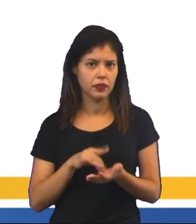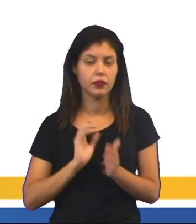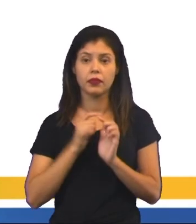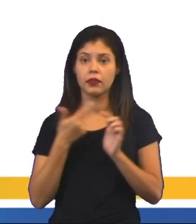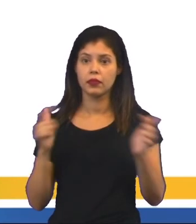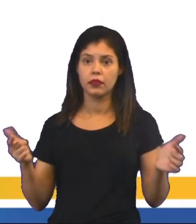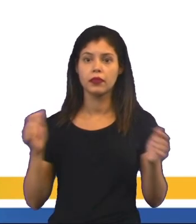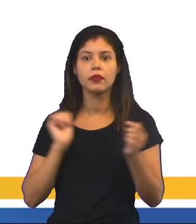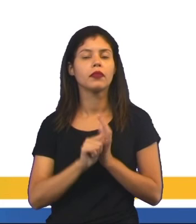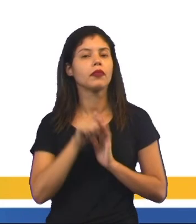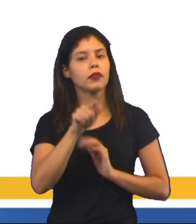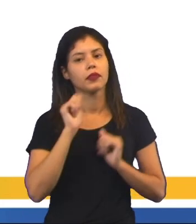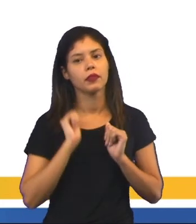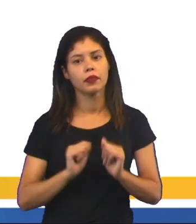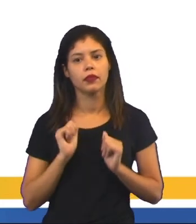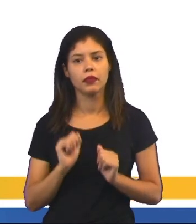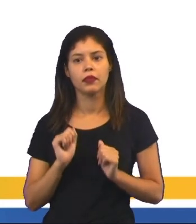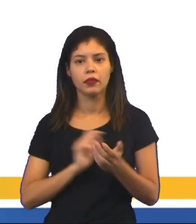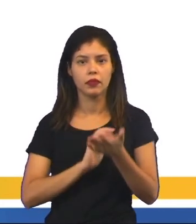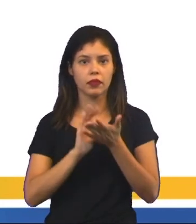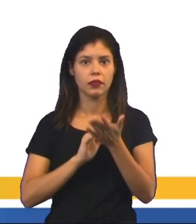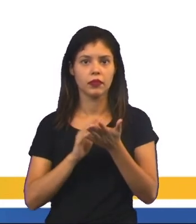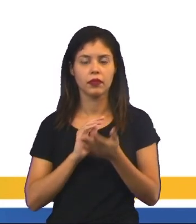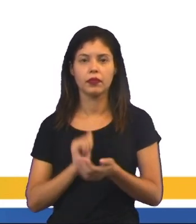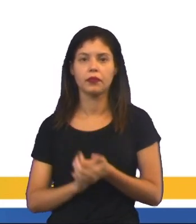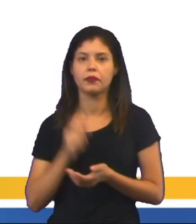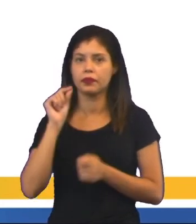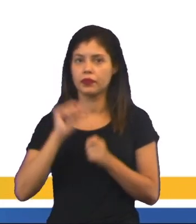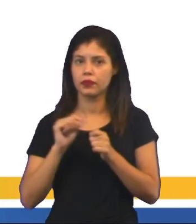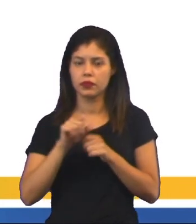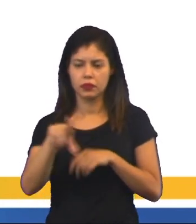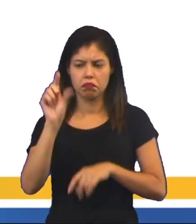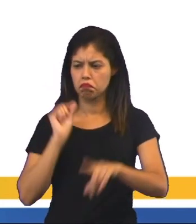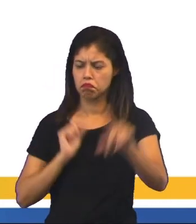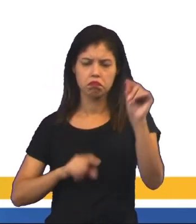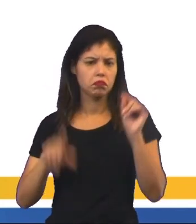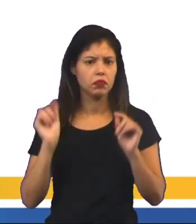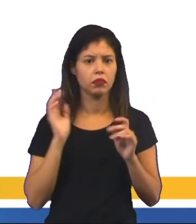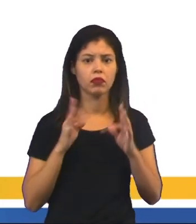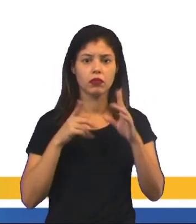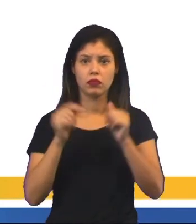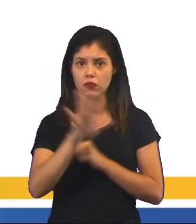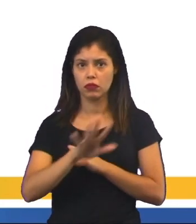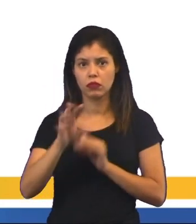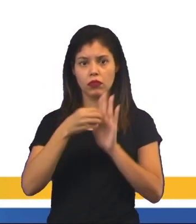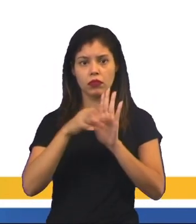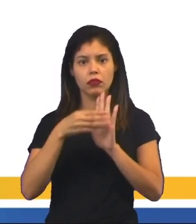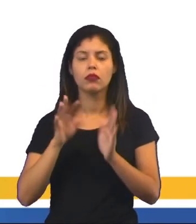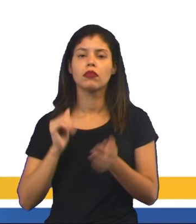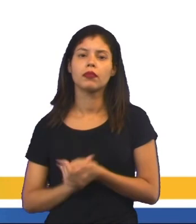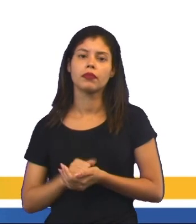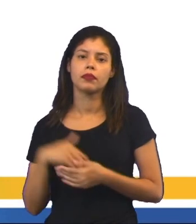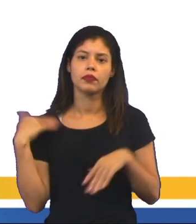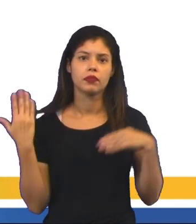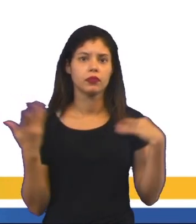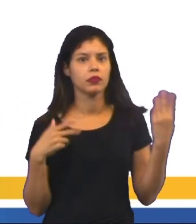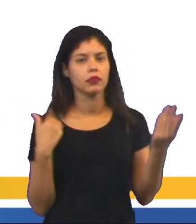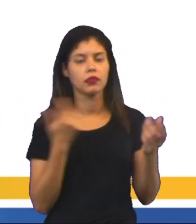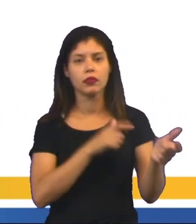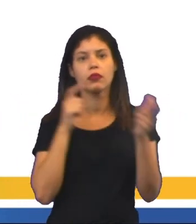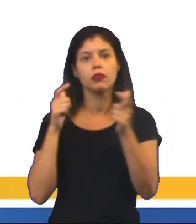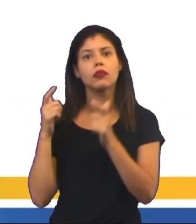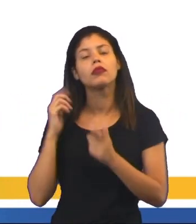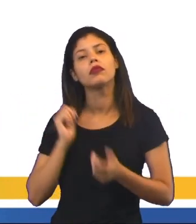aumentada, você possa, então, entrar no supermercado, fazer as escolhas, né? Tudo virtualmente, passear entre os